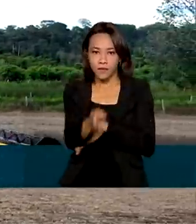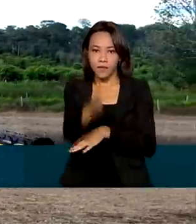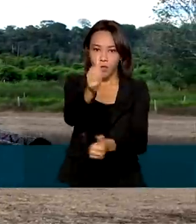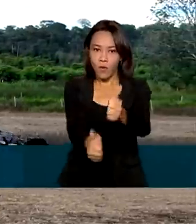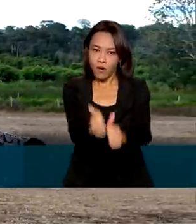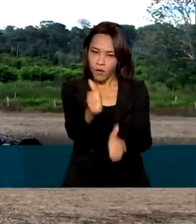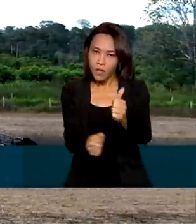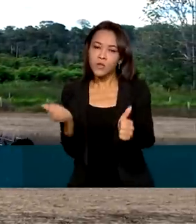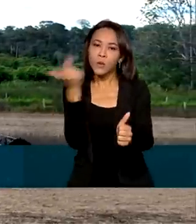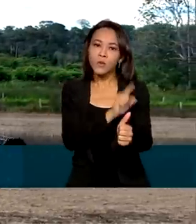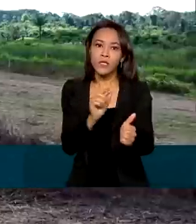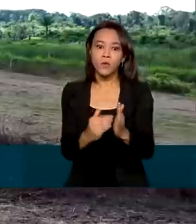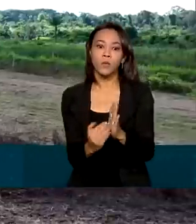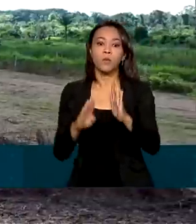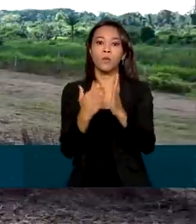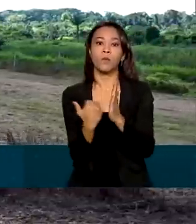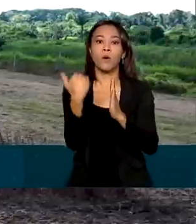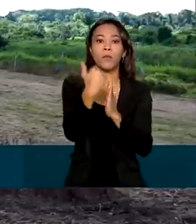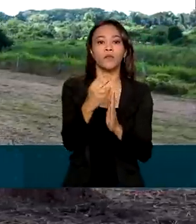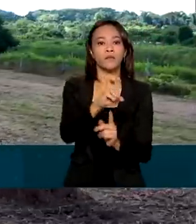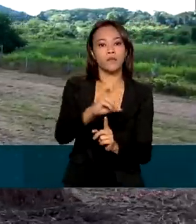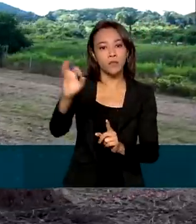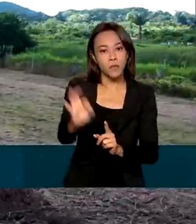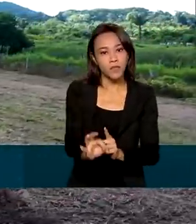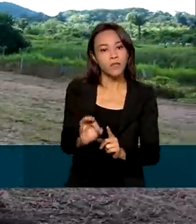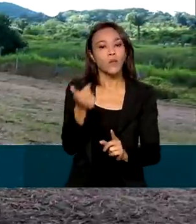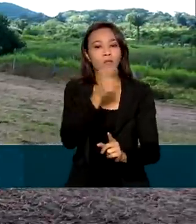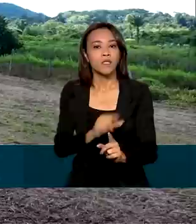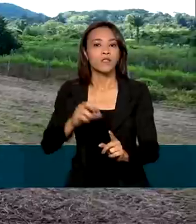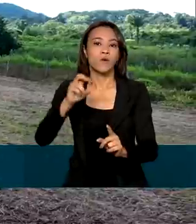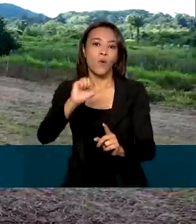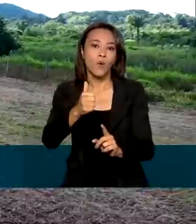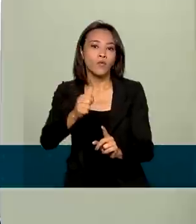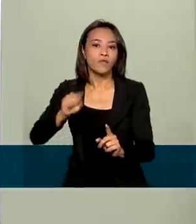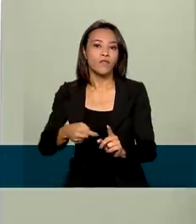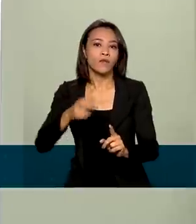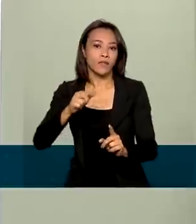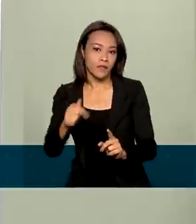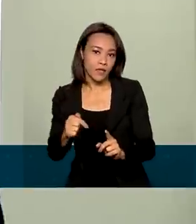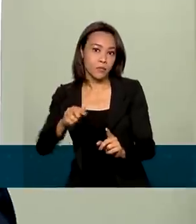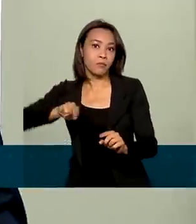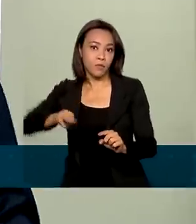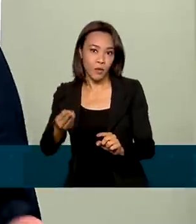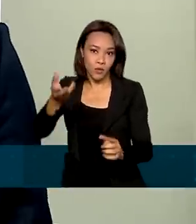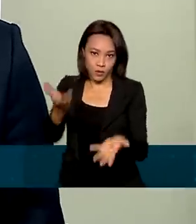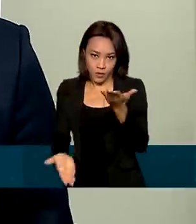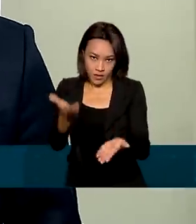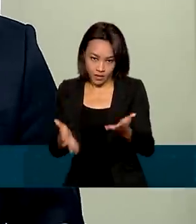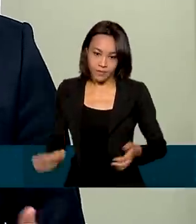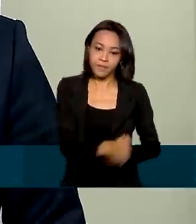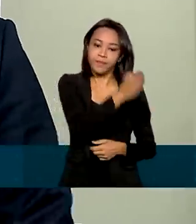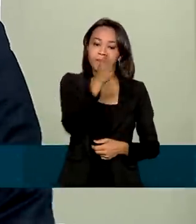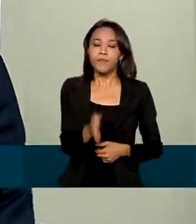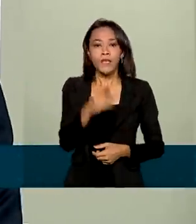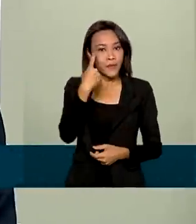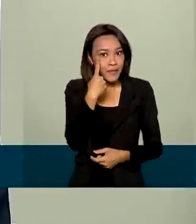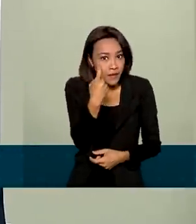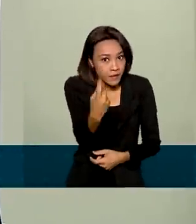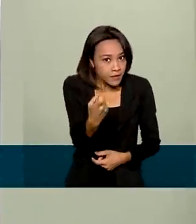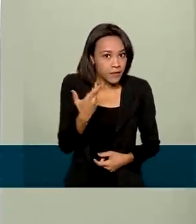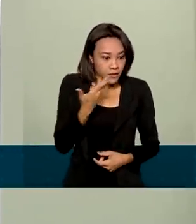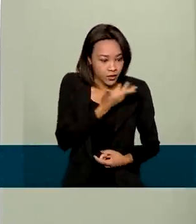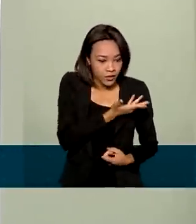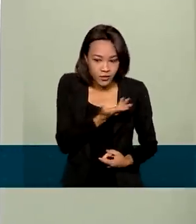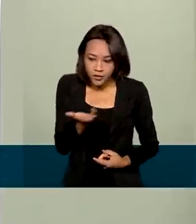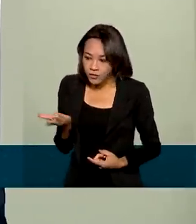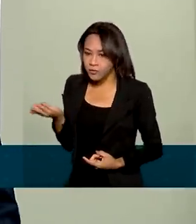conseguiu um crescimento de 5%, chegando a 11,7 milhões de toneladas. Além disso, o mais interessante é que, apesar dessas